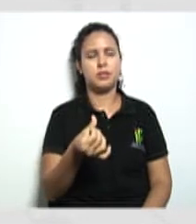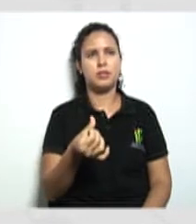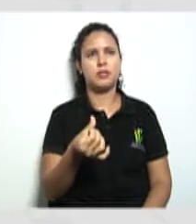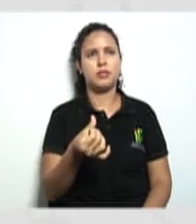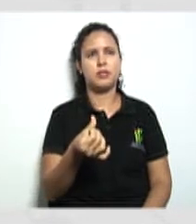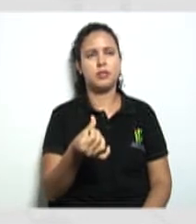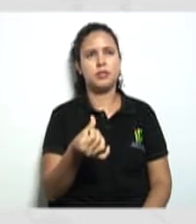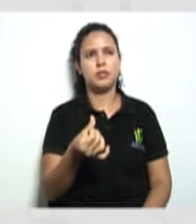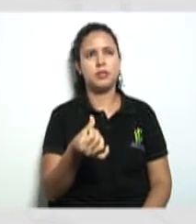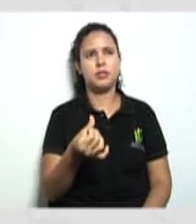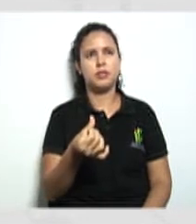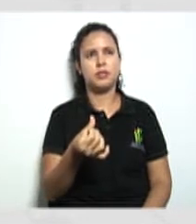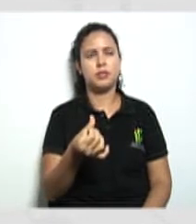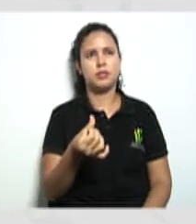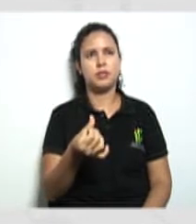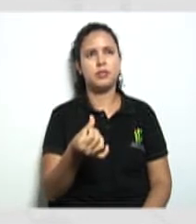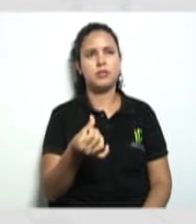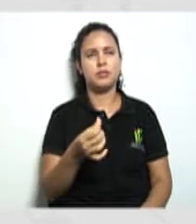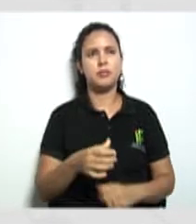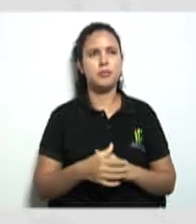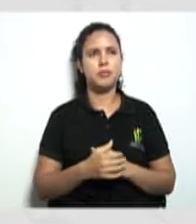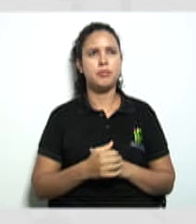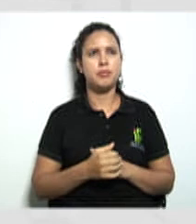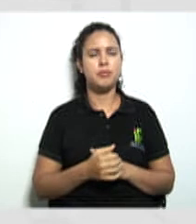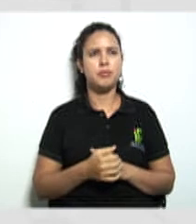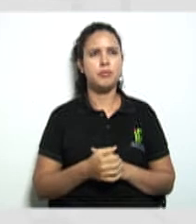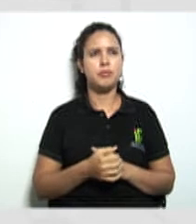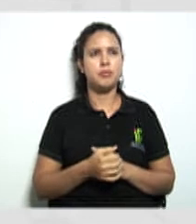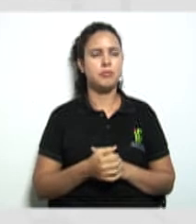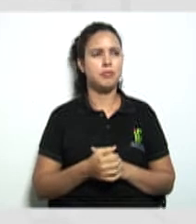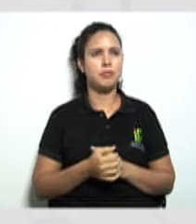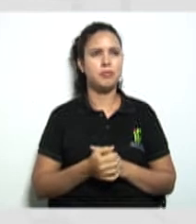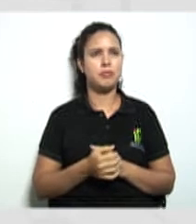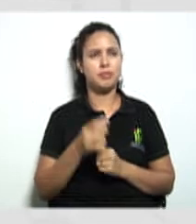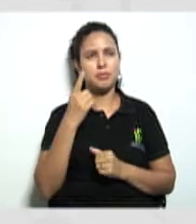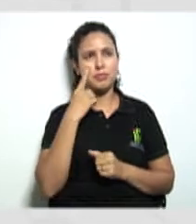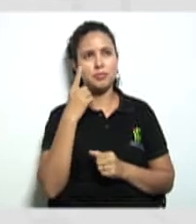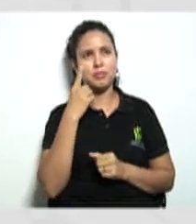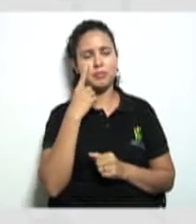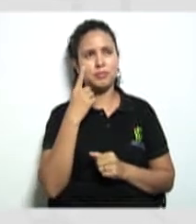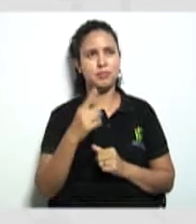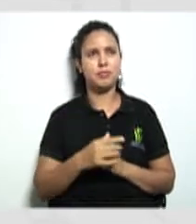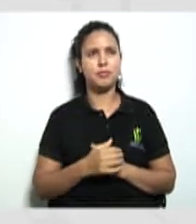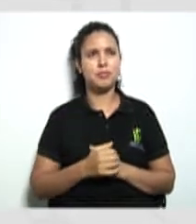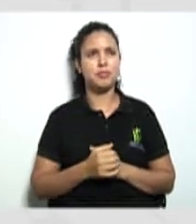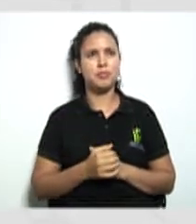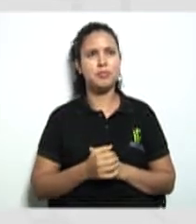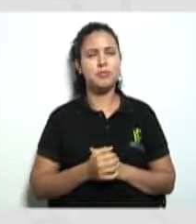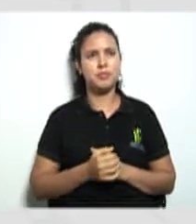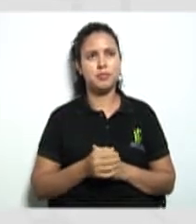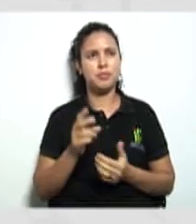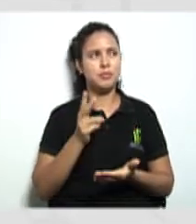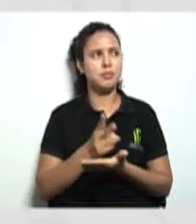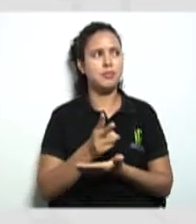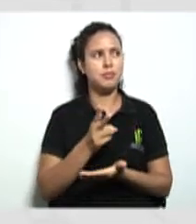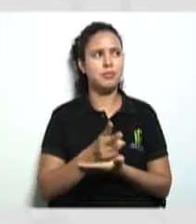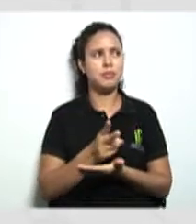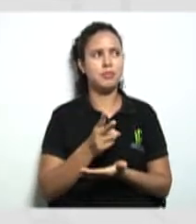deixa eu arrumar aqui um pouquinho tá gente porque está faltando aqui está caindo tudo aqui caiu foi tudo mas vamos lá